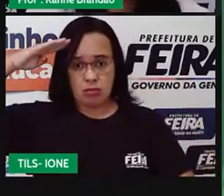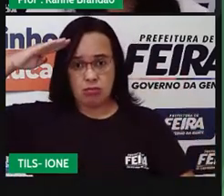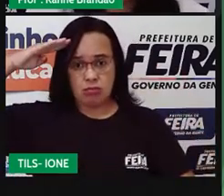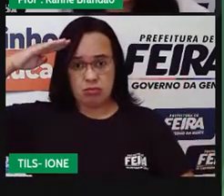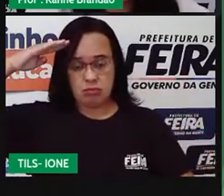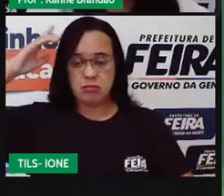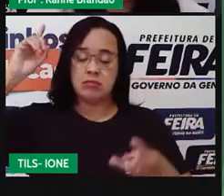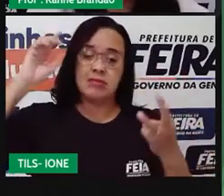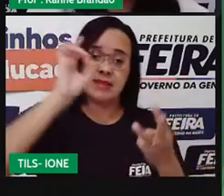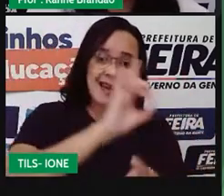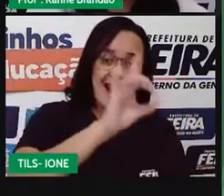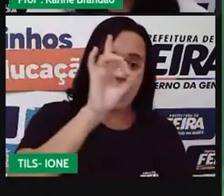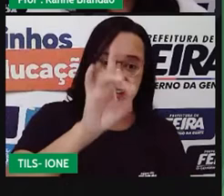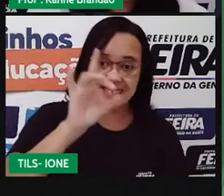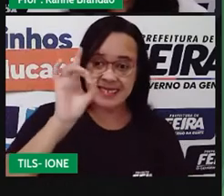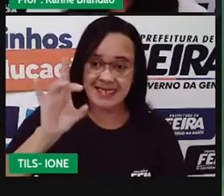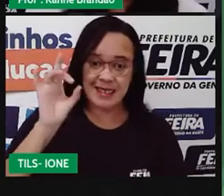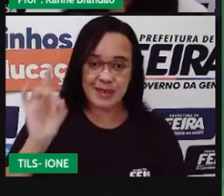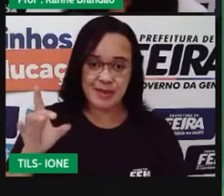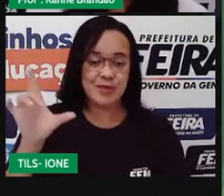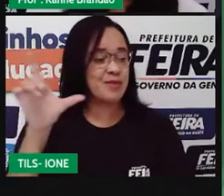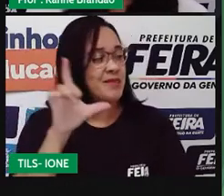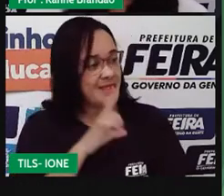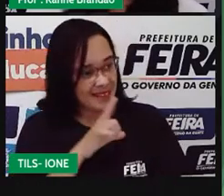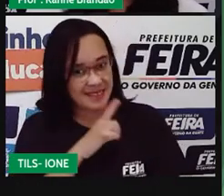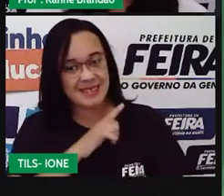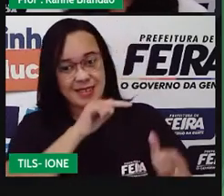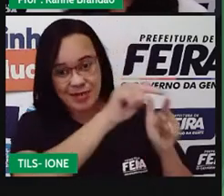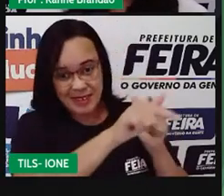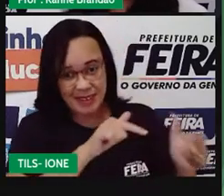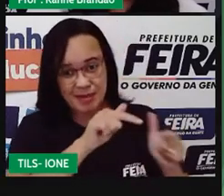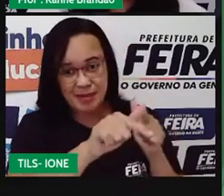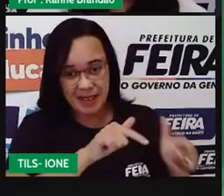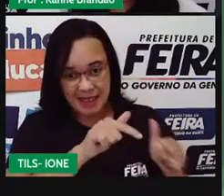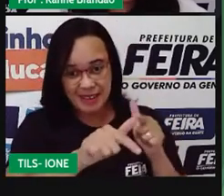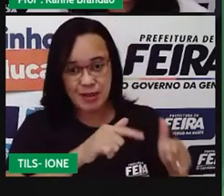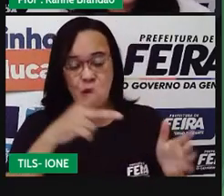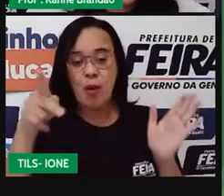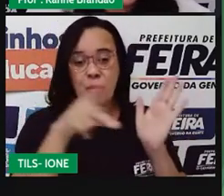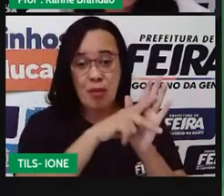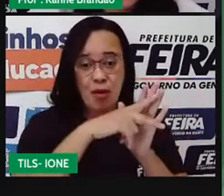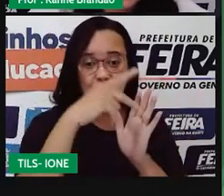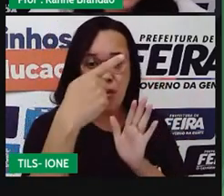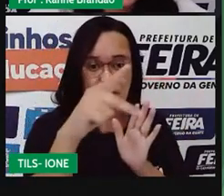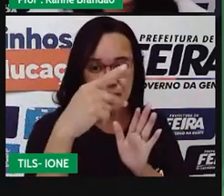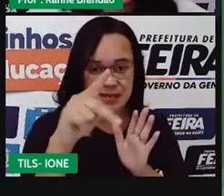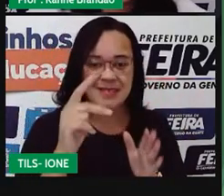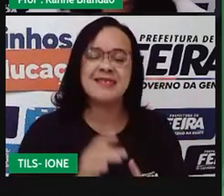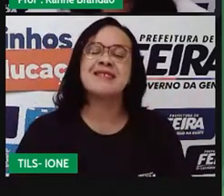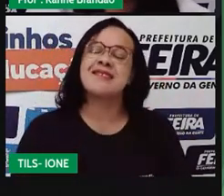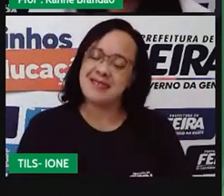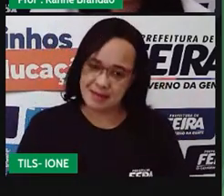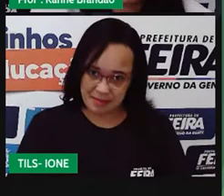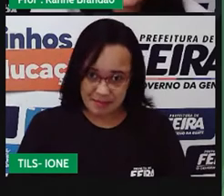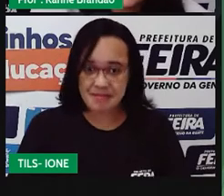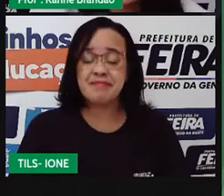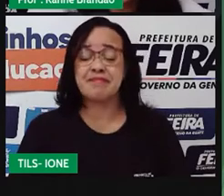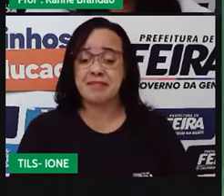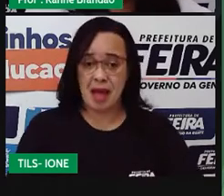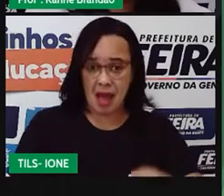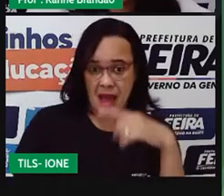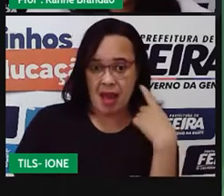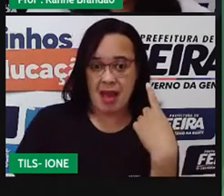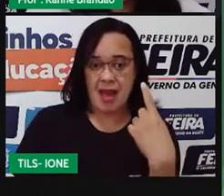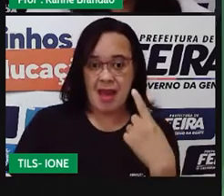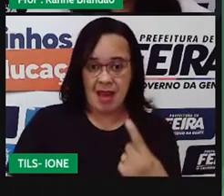Então, cada uma dessas, desses organismos vai ter uma função.